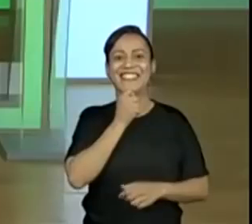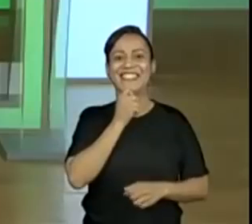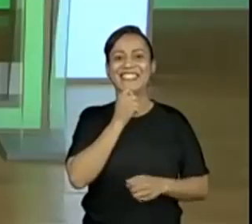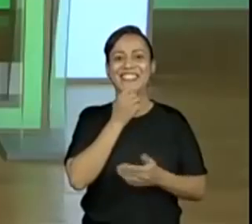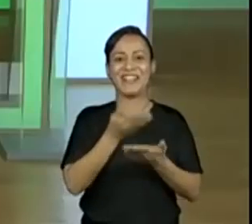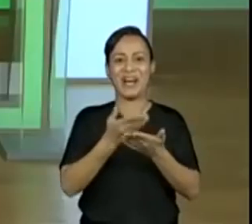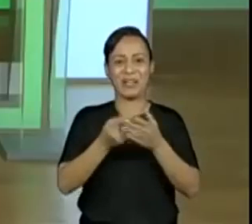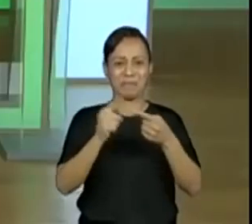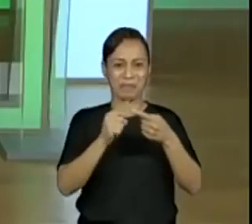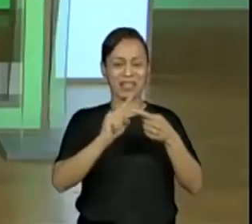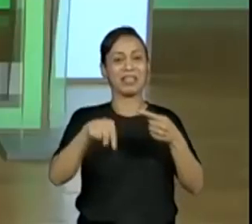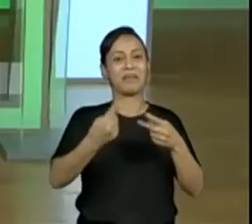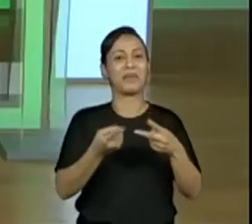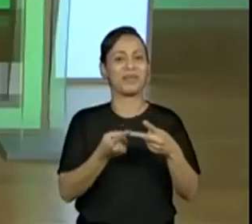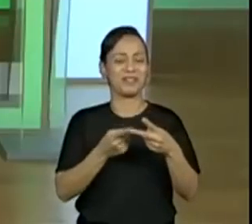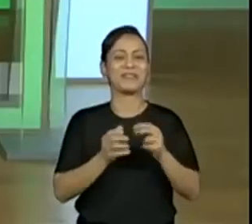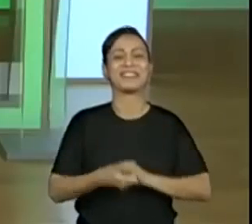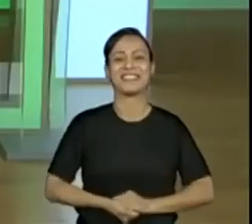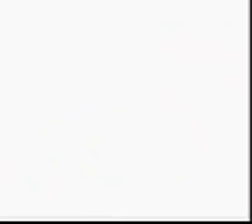me engatei na primeira e fui.